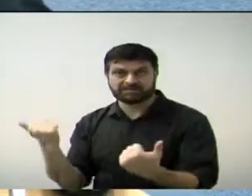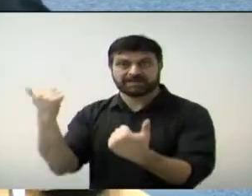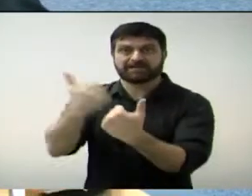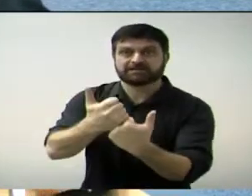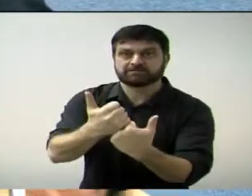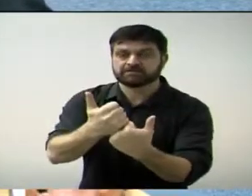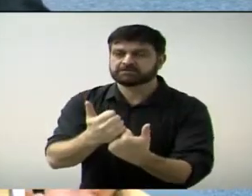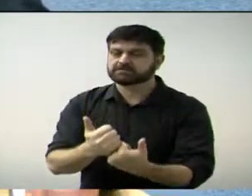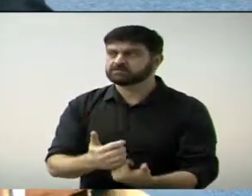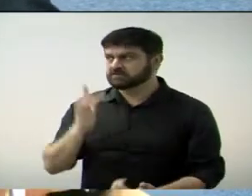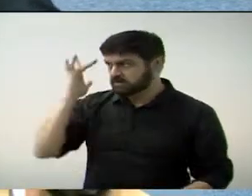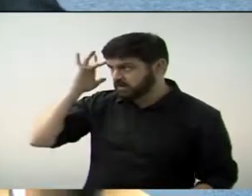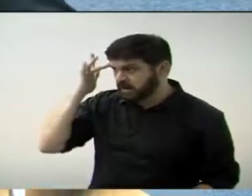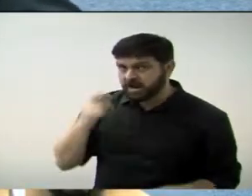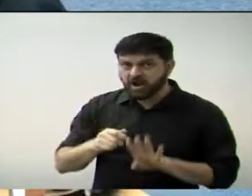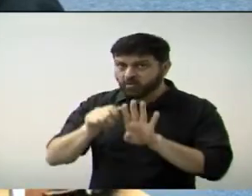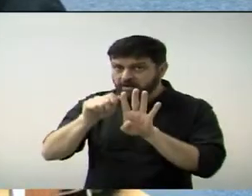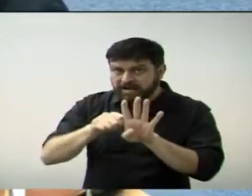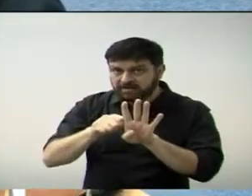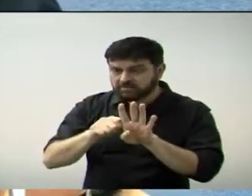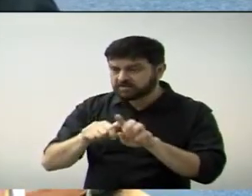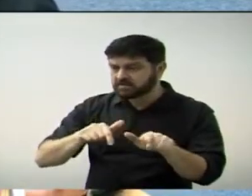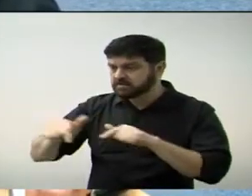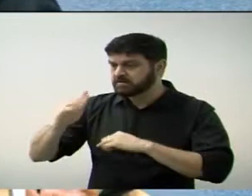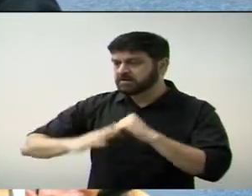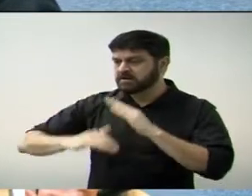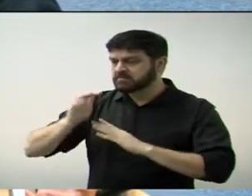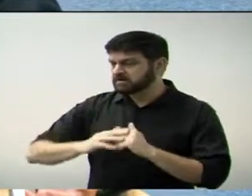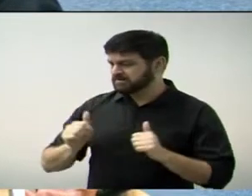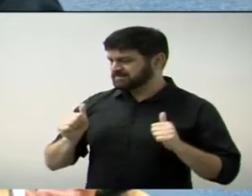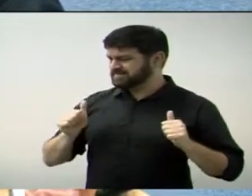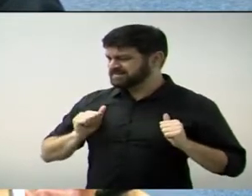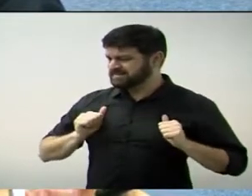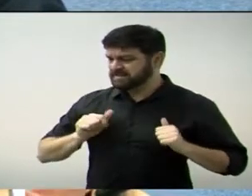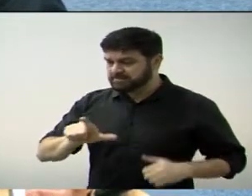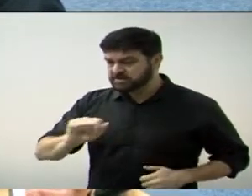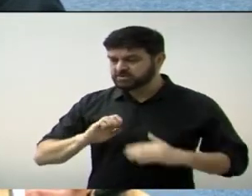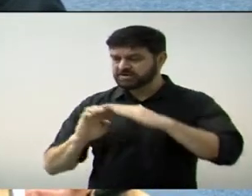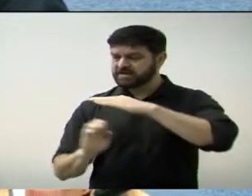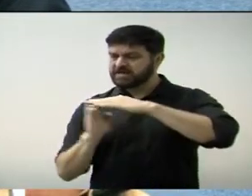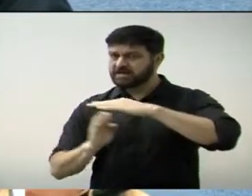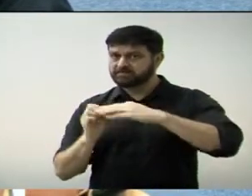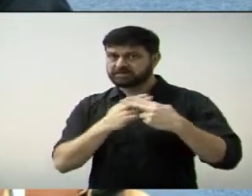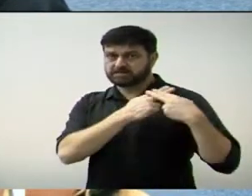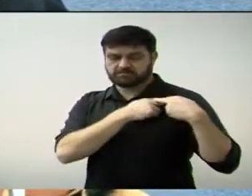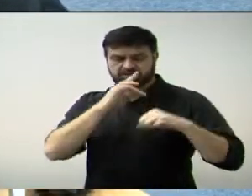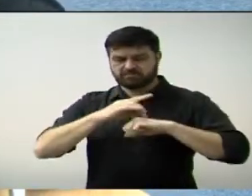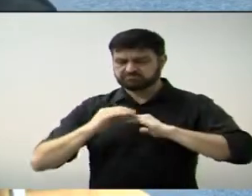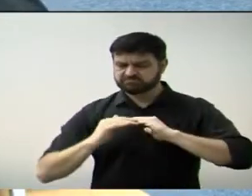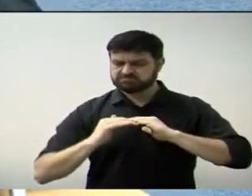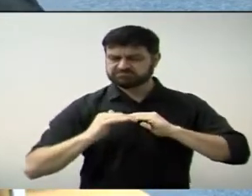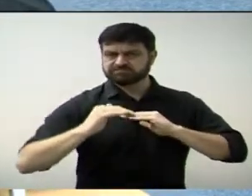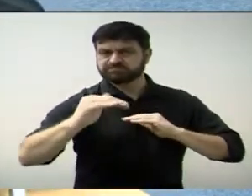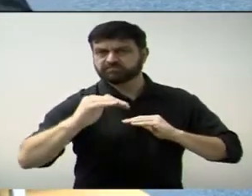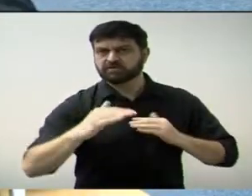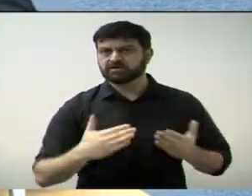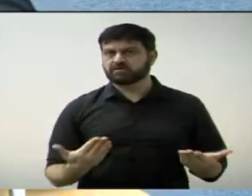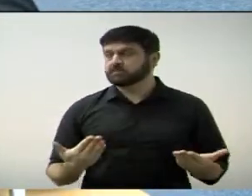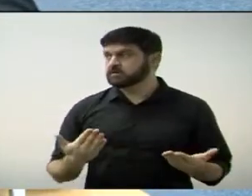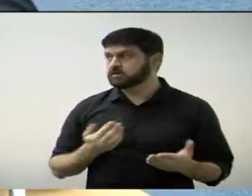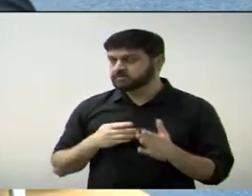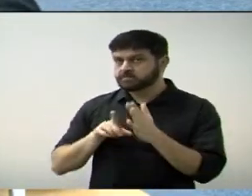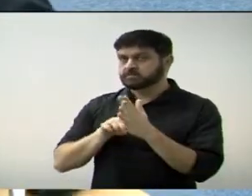Você acha que em quatro meses não há tempo, hábito para se fazer um processo licitatório, colega vereador? Quando se fala em fiscalização,